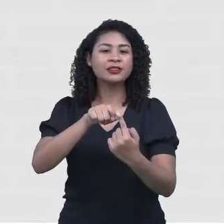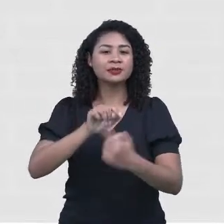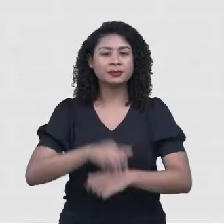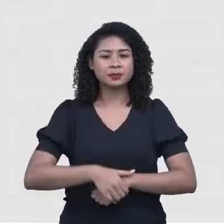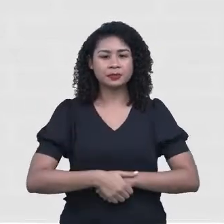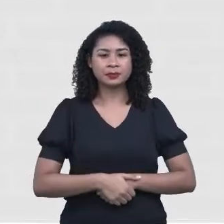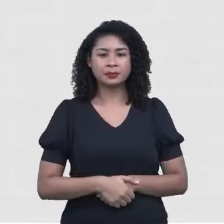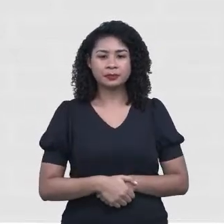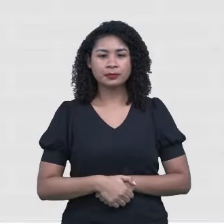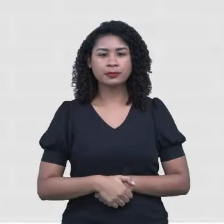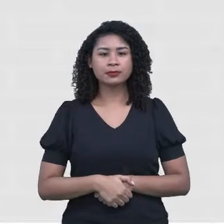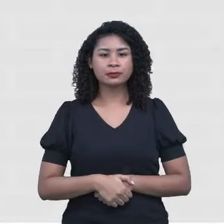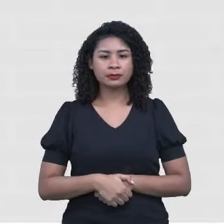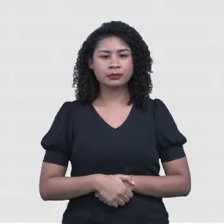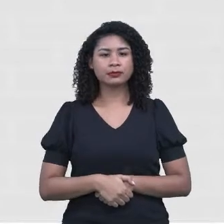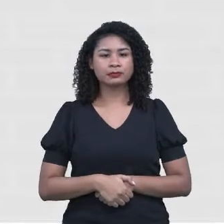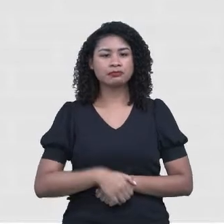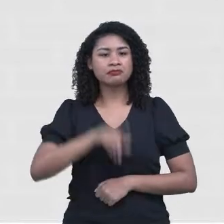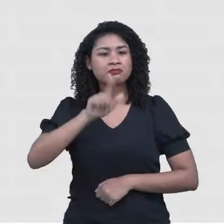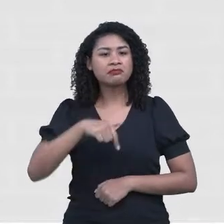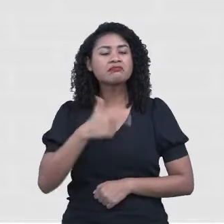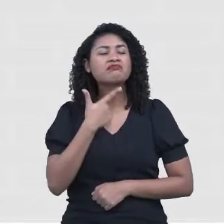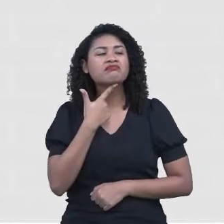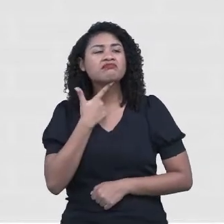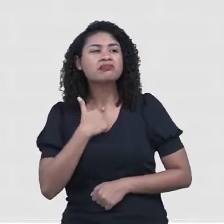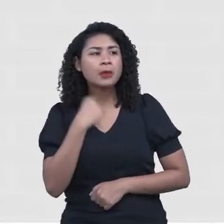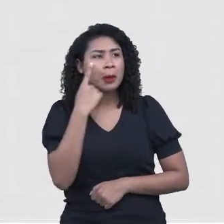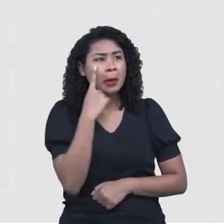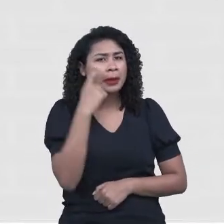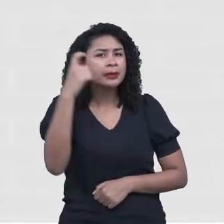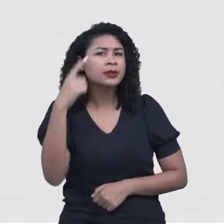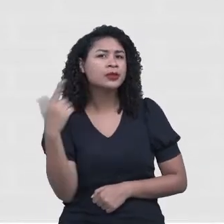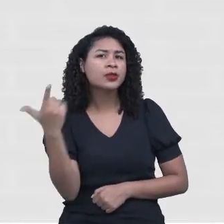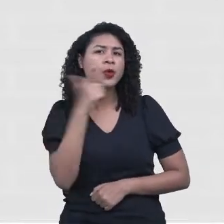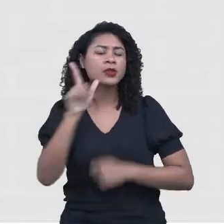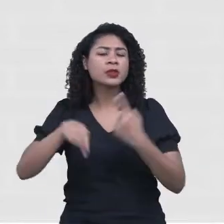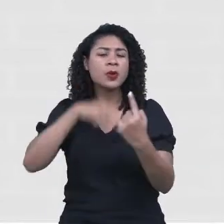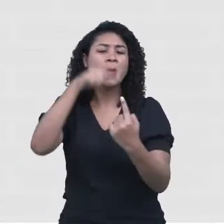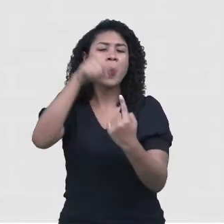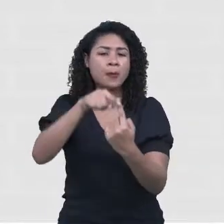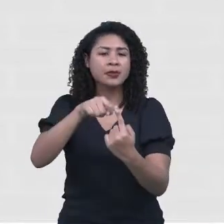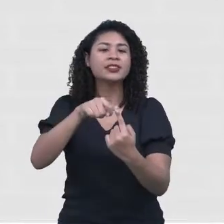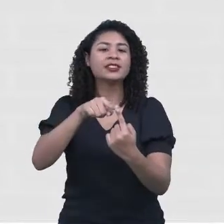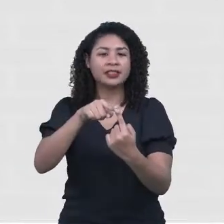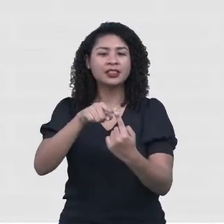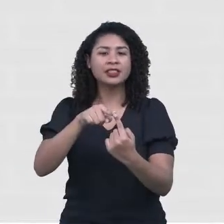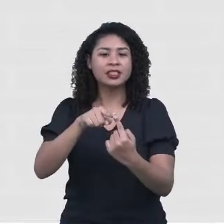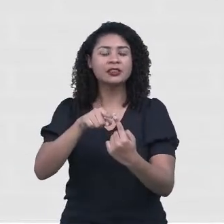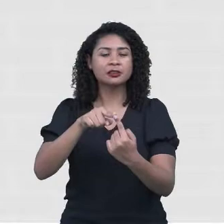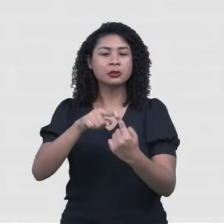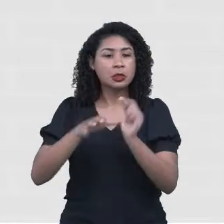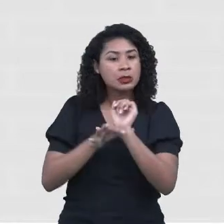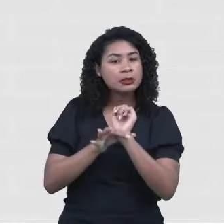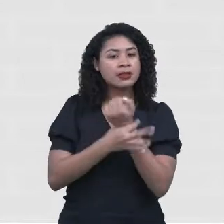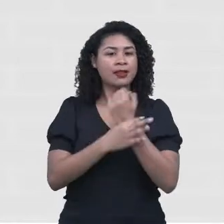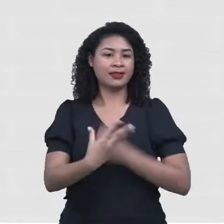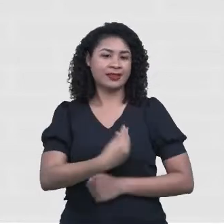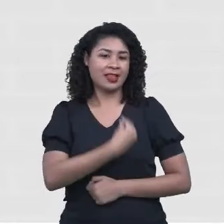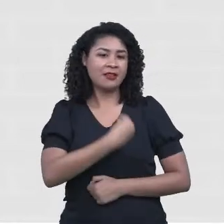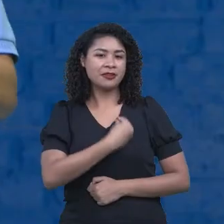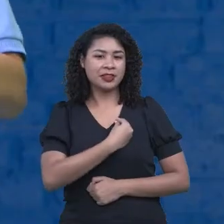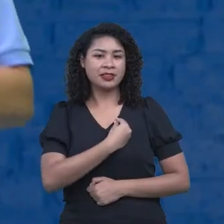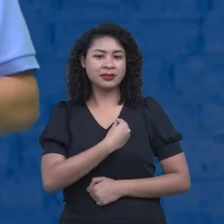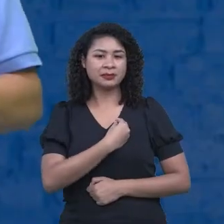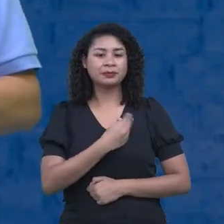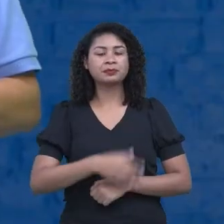Intenção estável de alcançar algo significativo para o seu sujeito, que vai impactar para além do seu sujeito.